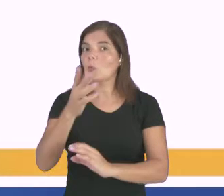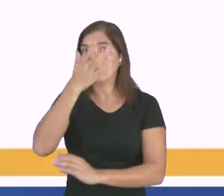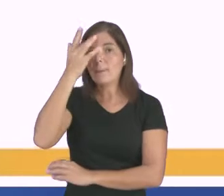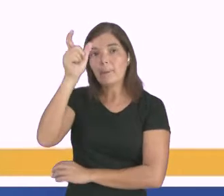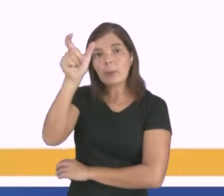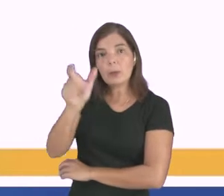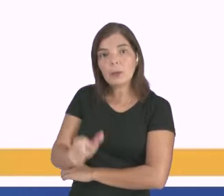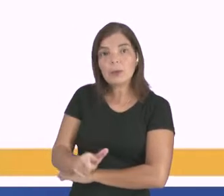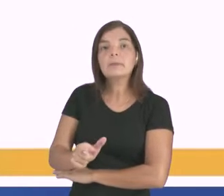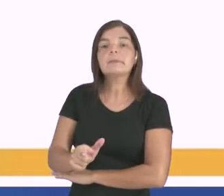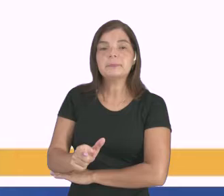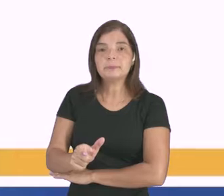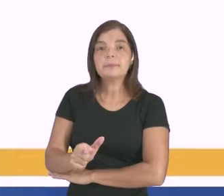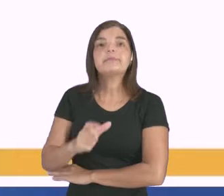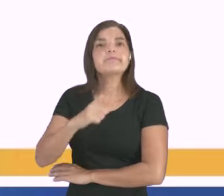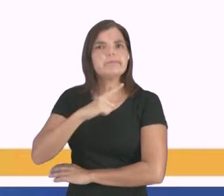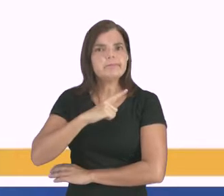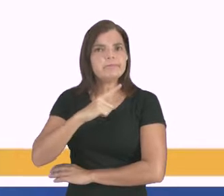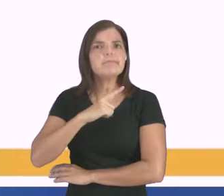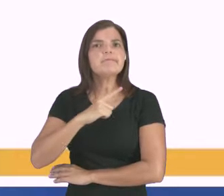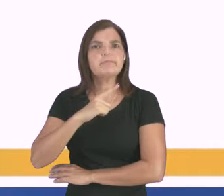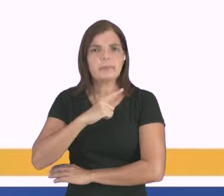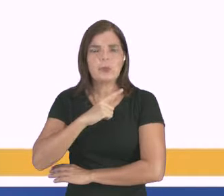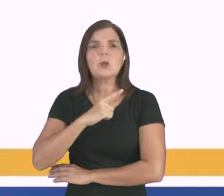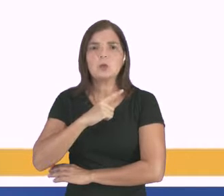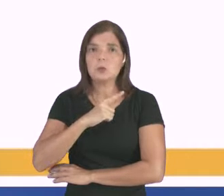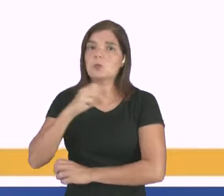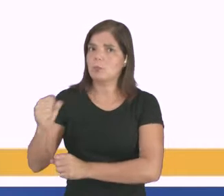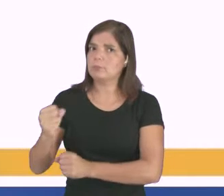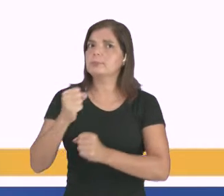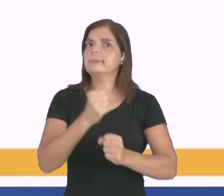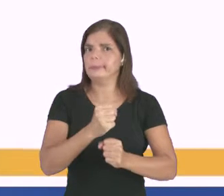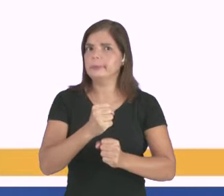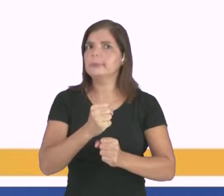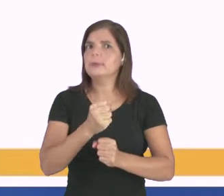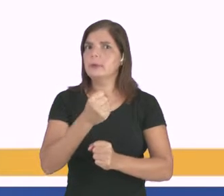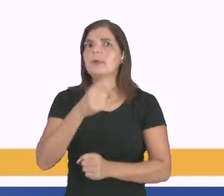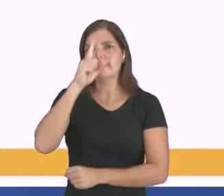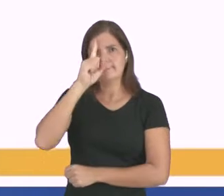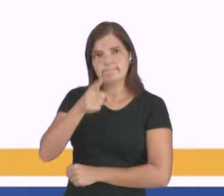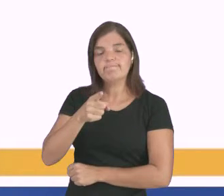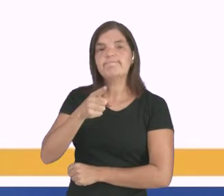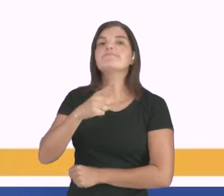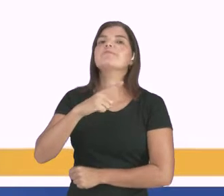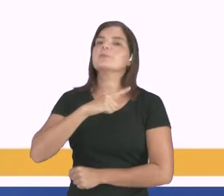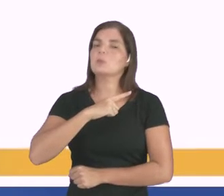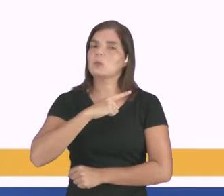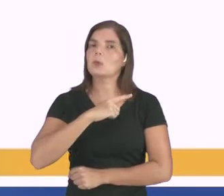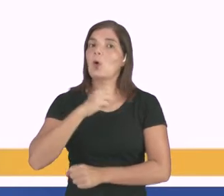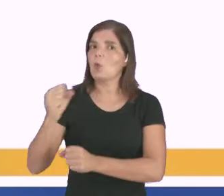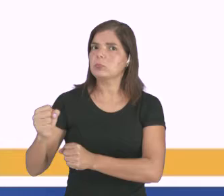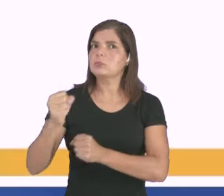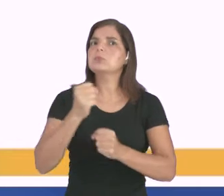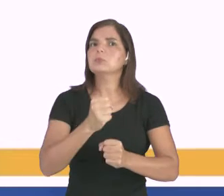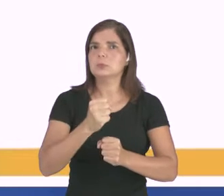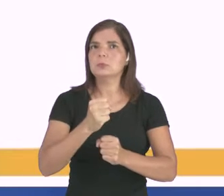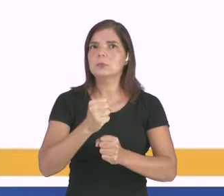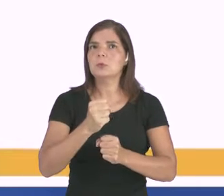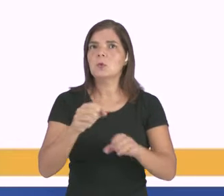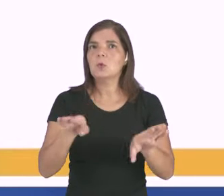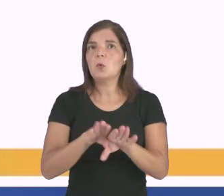pessoa, né? Que está em situação de poder e autoridade, exerça essa força física